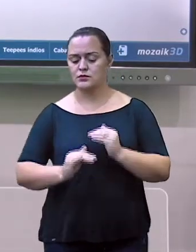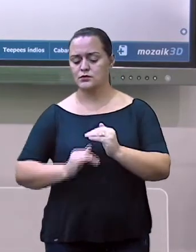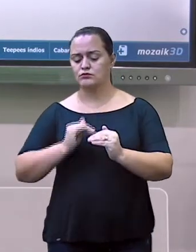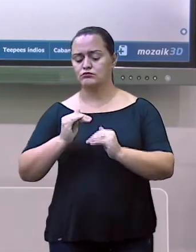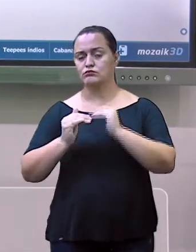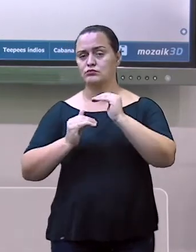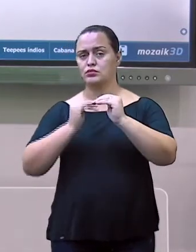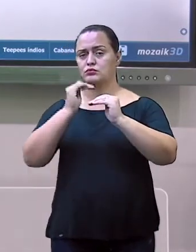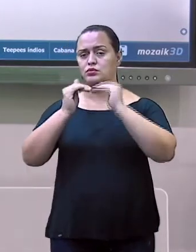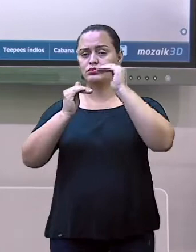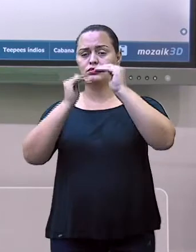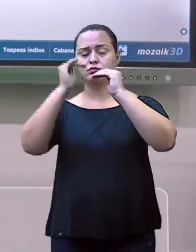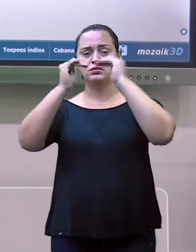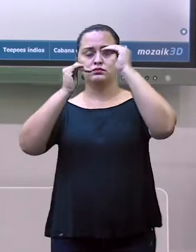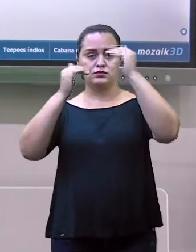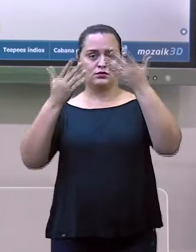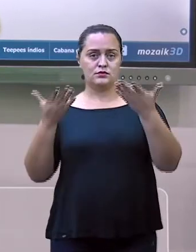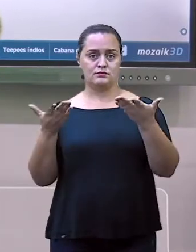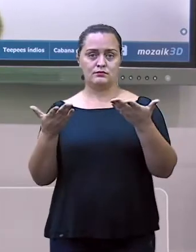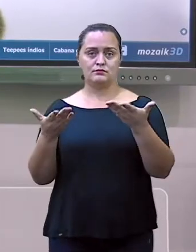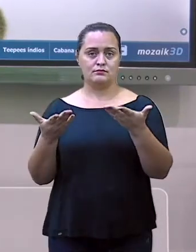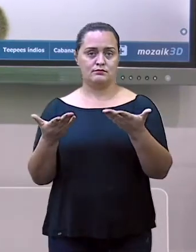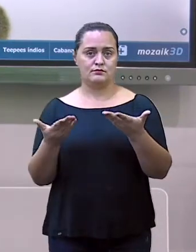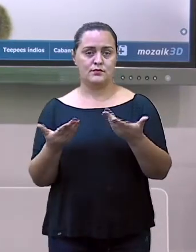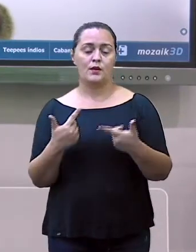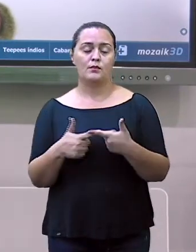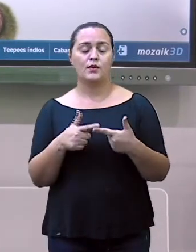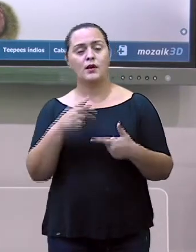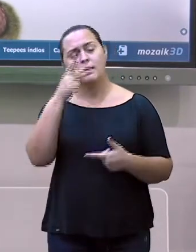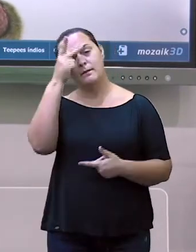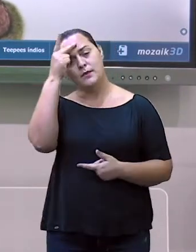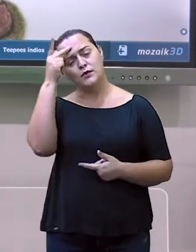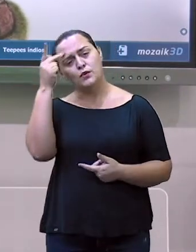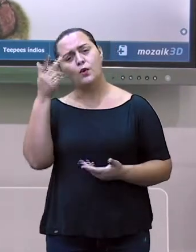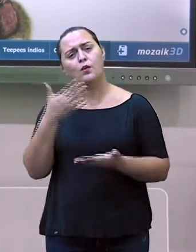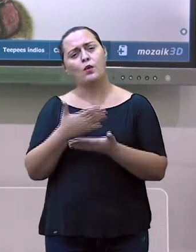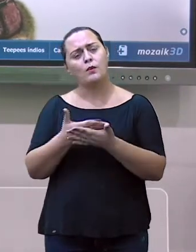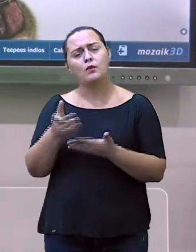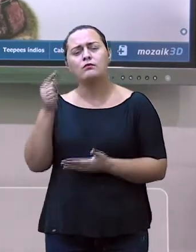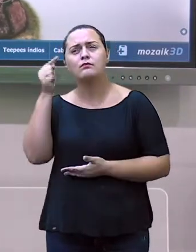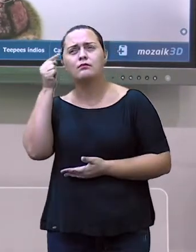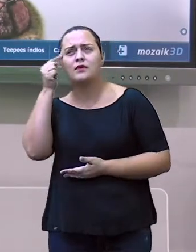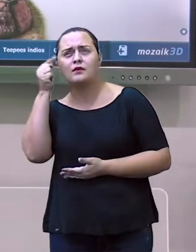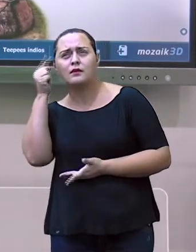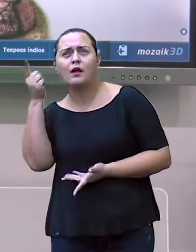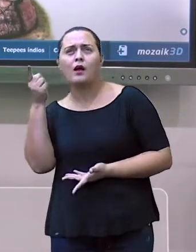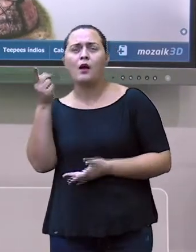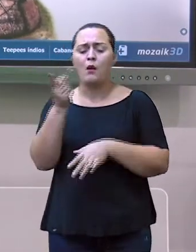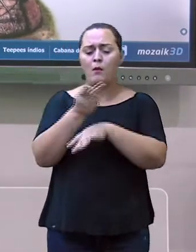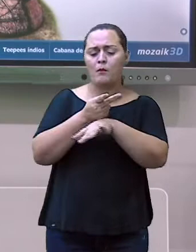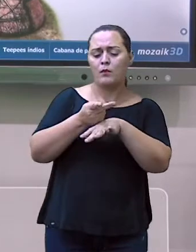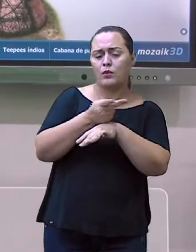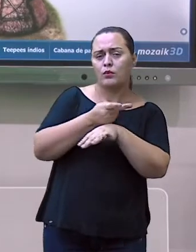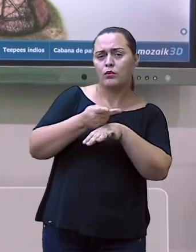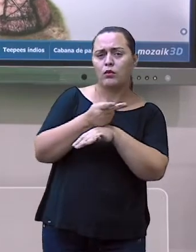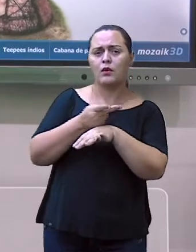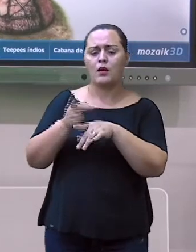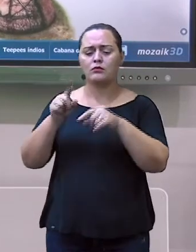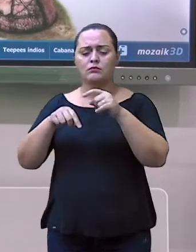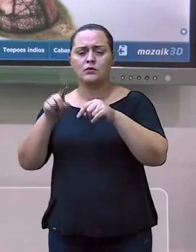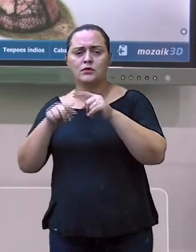feitas de uma forma diferente. O homem começou a evoluir, a pensar, bom, se eu moro em uma região fria,